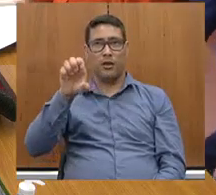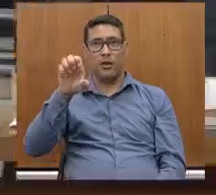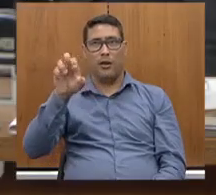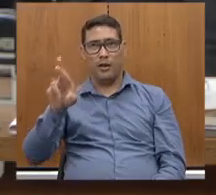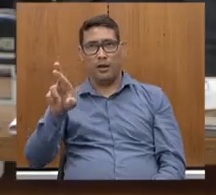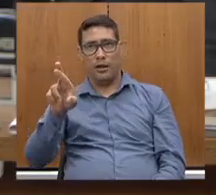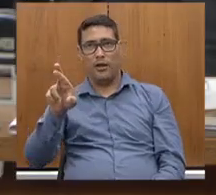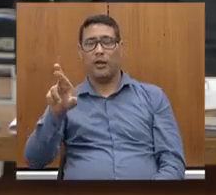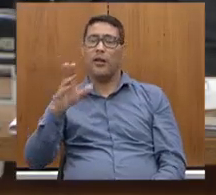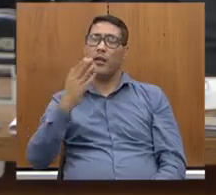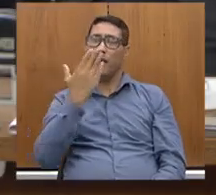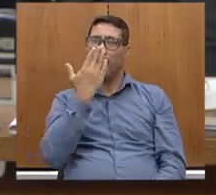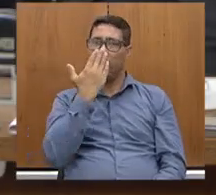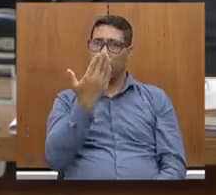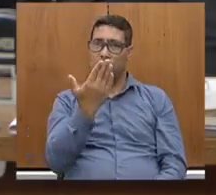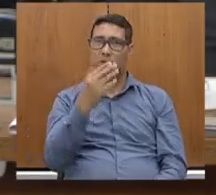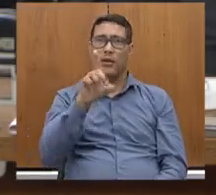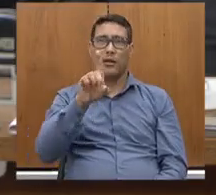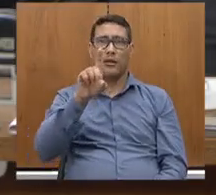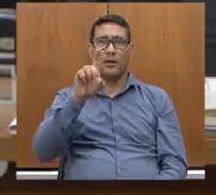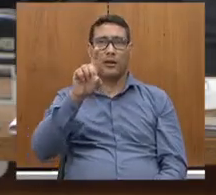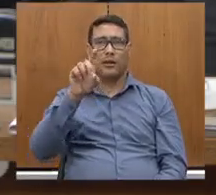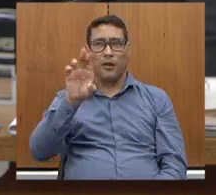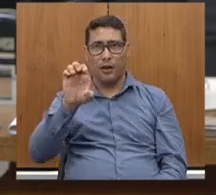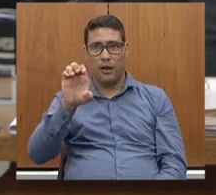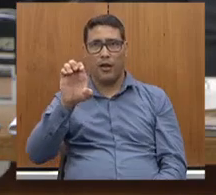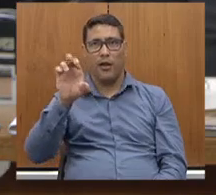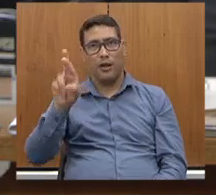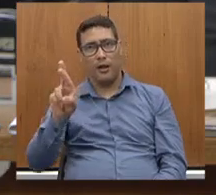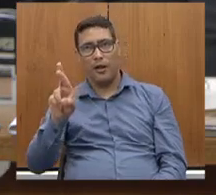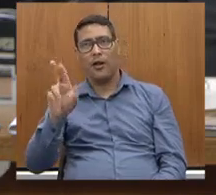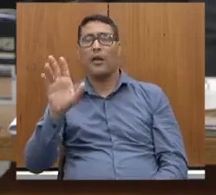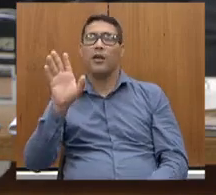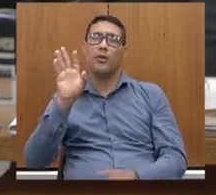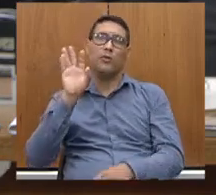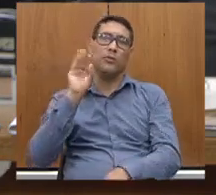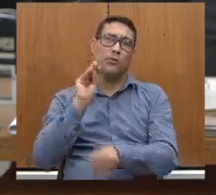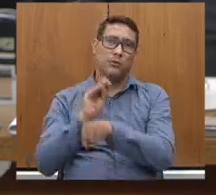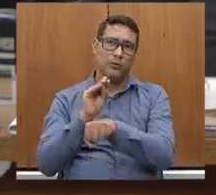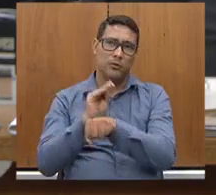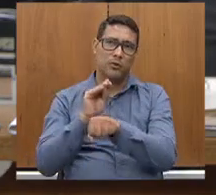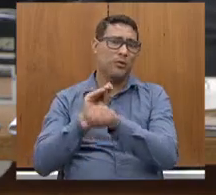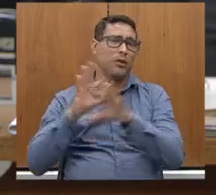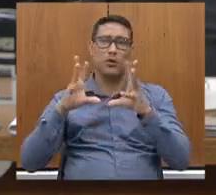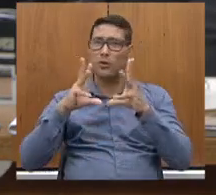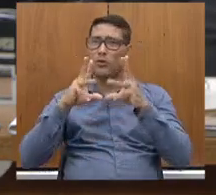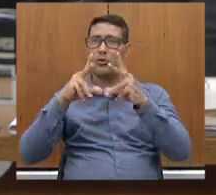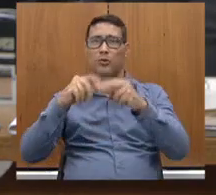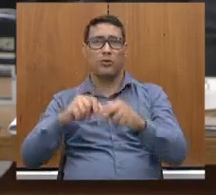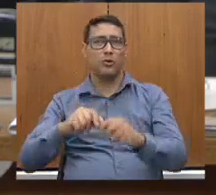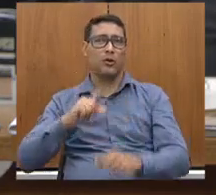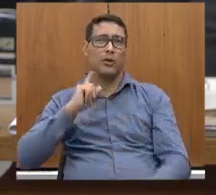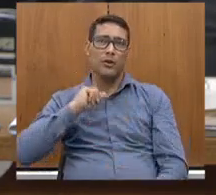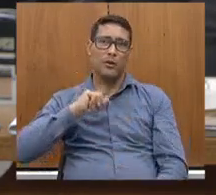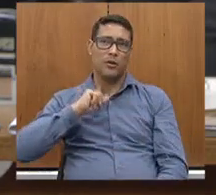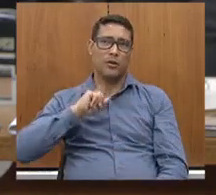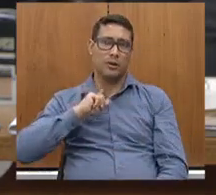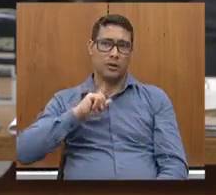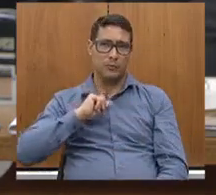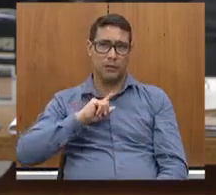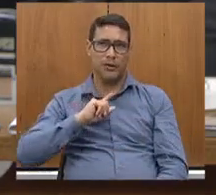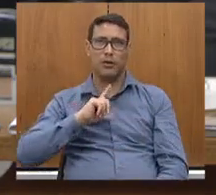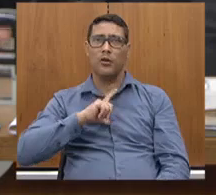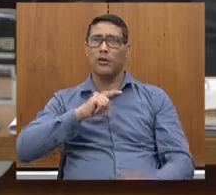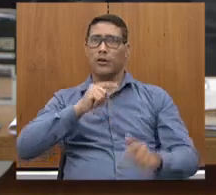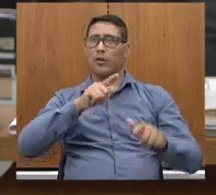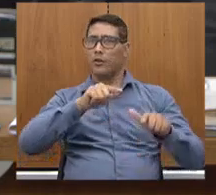DR, à frente do DR, cuidando da nossa, de toda Minas Gerais, porque eu te dou trabalho lá